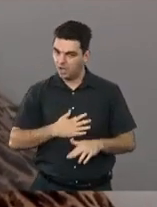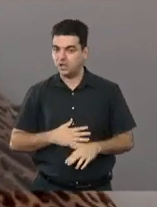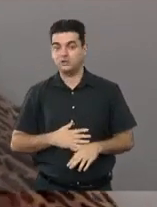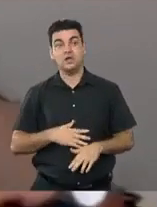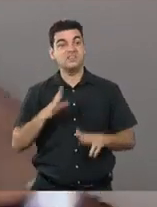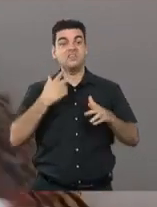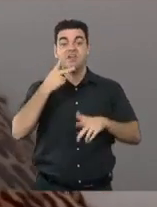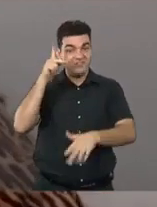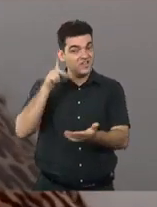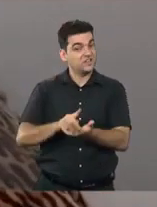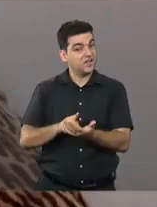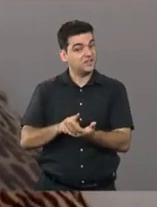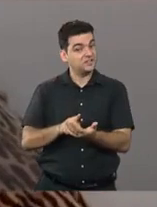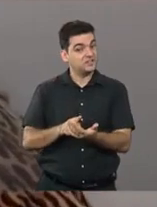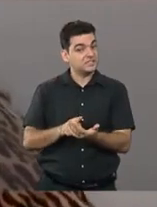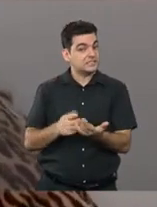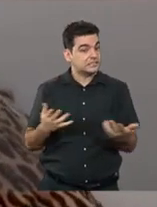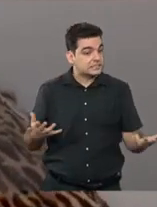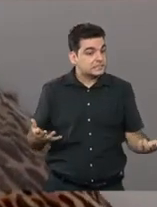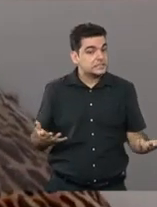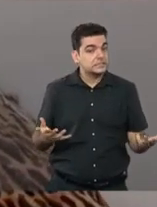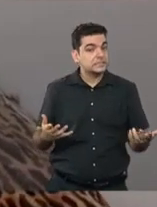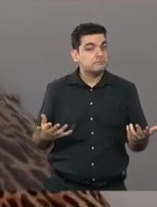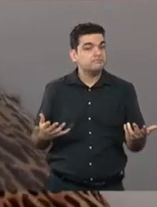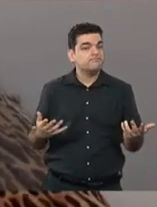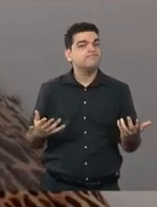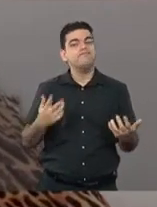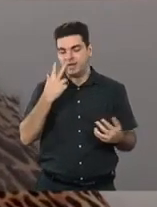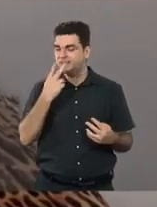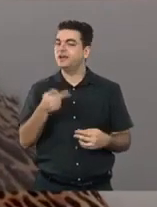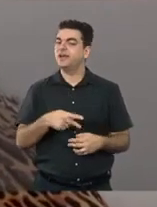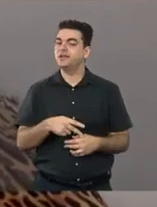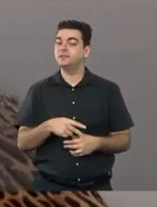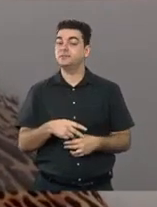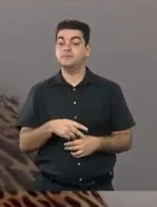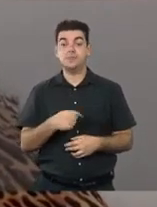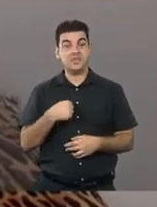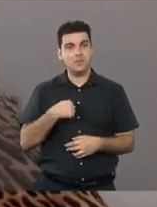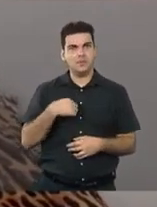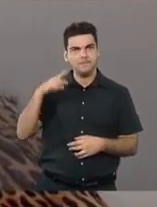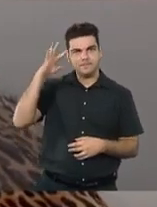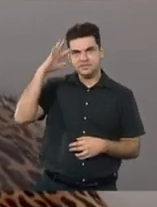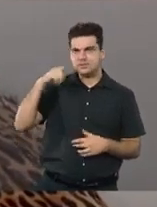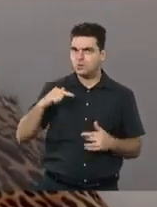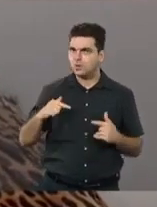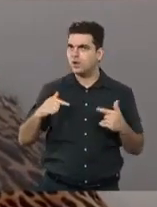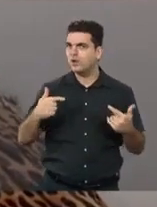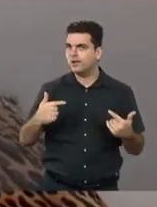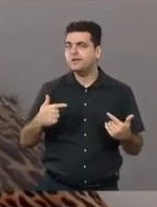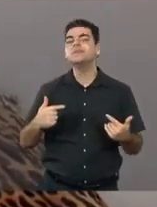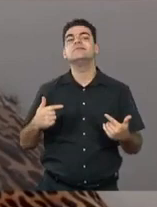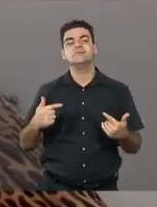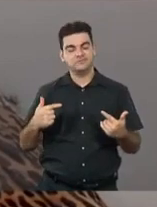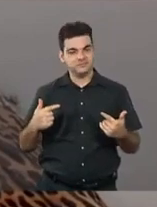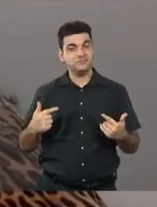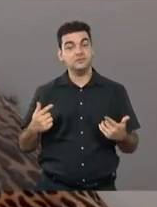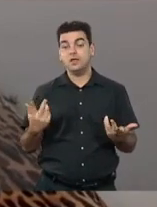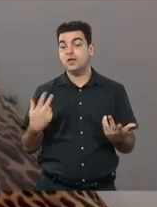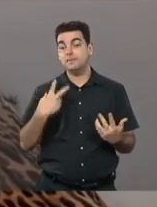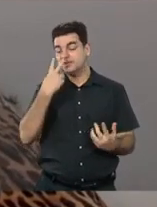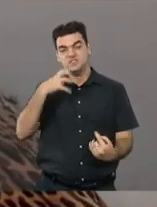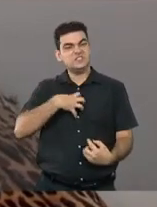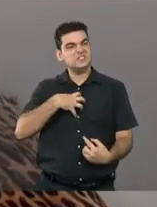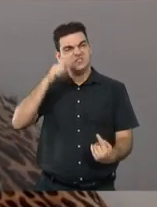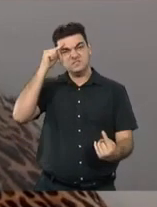educação. Eu sempre fui muito movida a propósito. E quando eu vejo a Joênia fazer, eu tenho certeza que a Duda também, o propósito